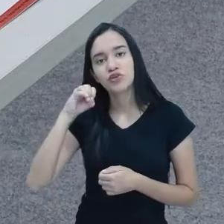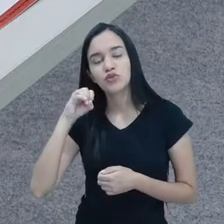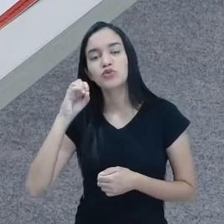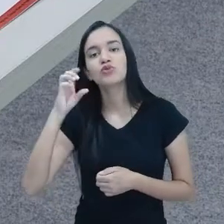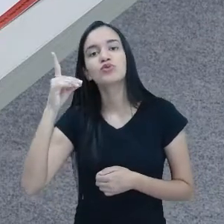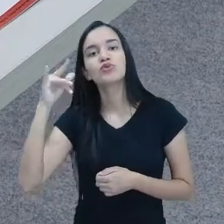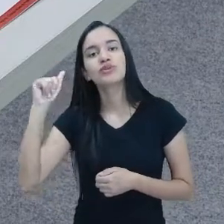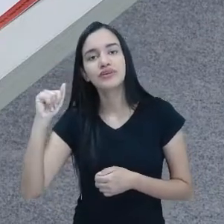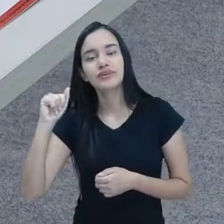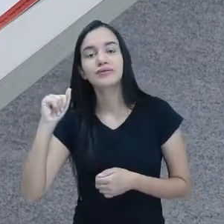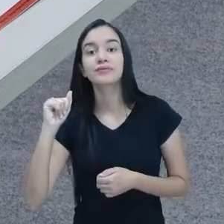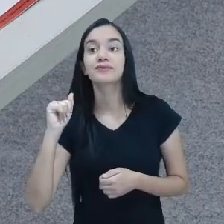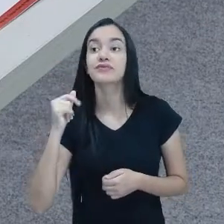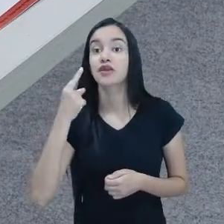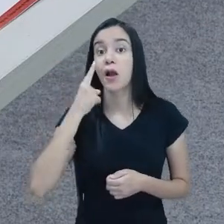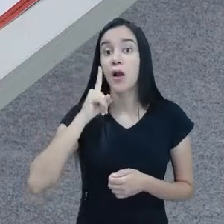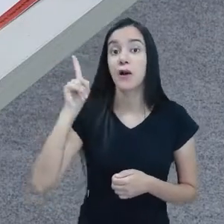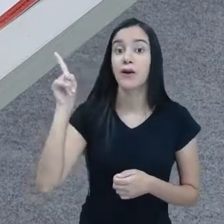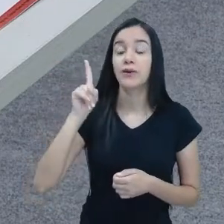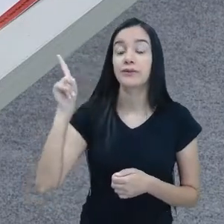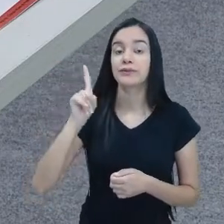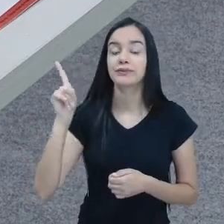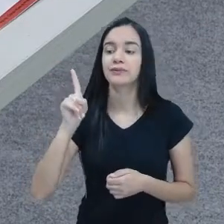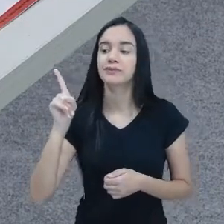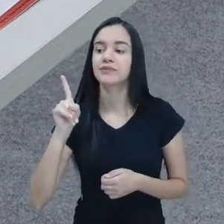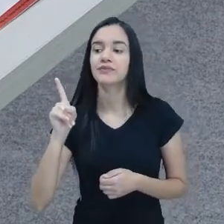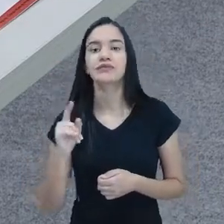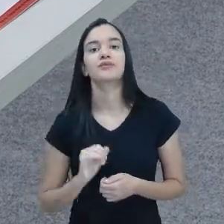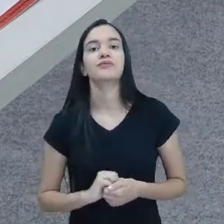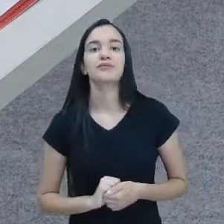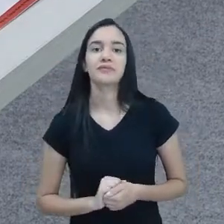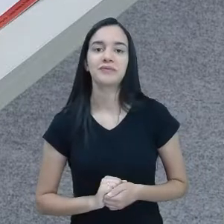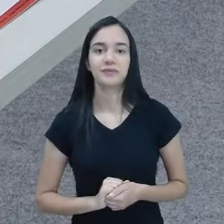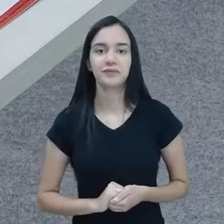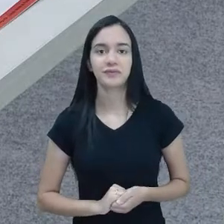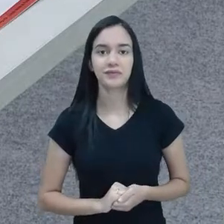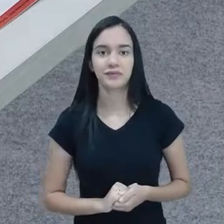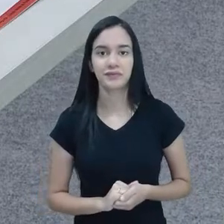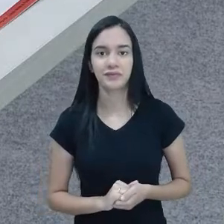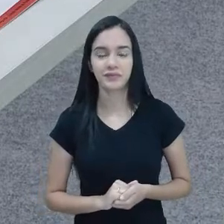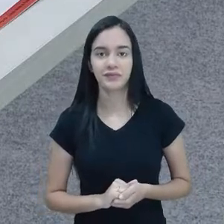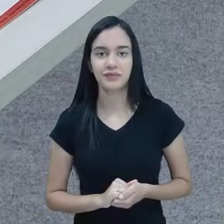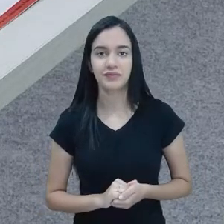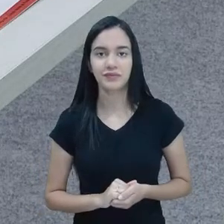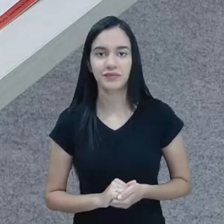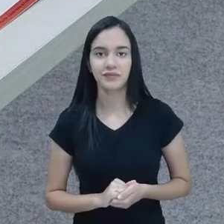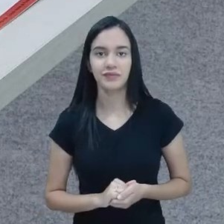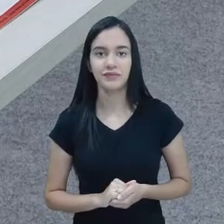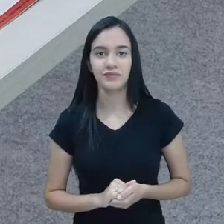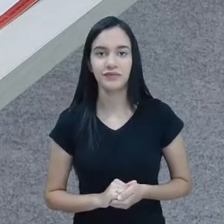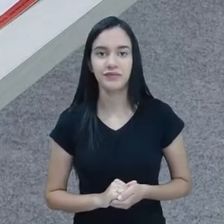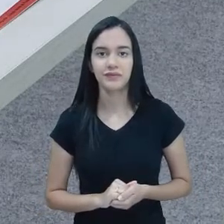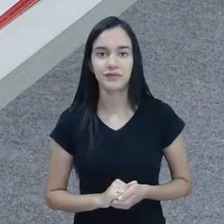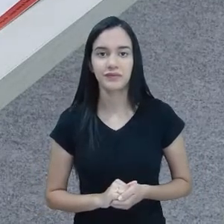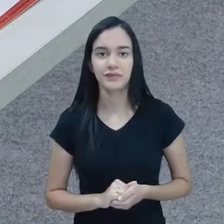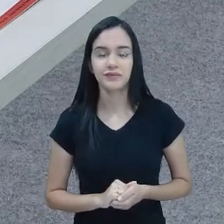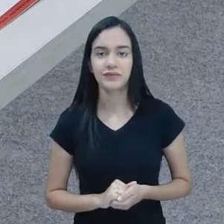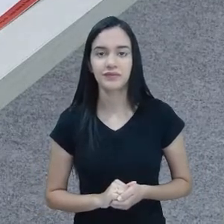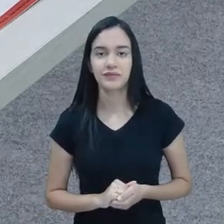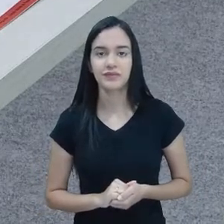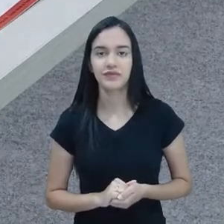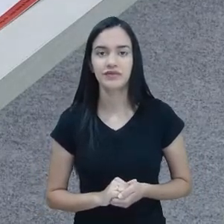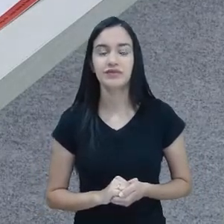dia. Olha aí. Então, já vou puxar e botar na frente. Essa é a primeira parte da frase. Olha aí.